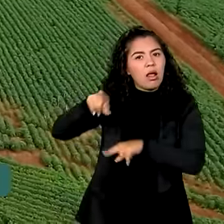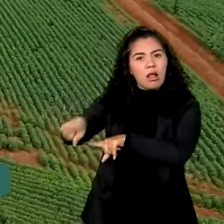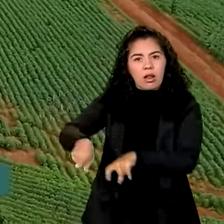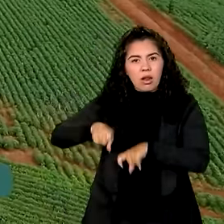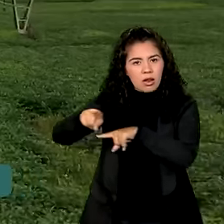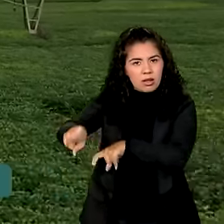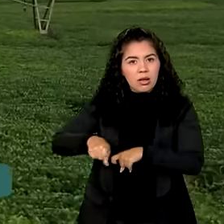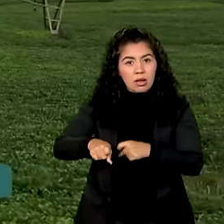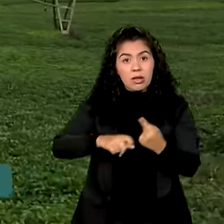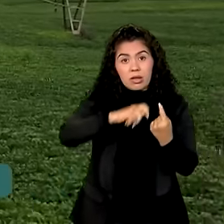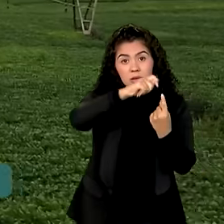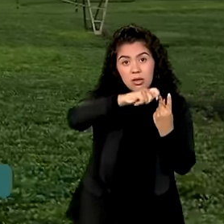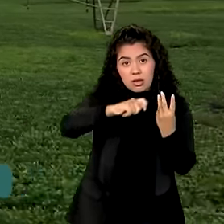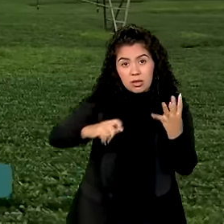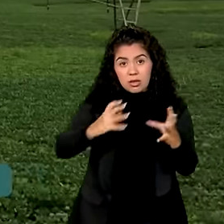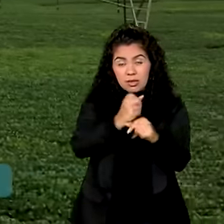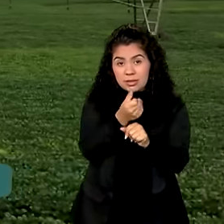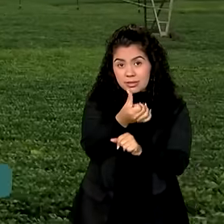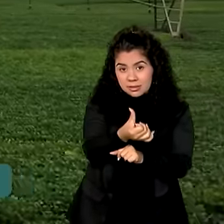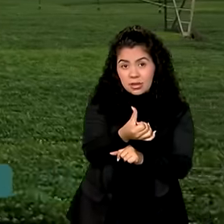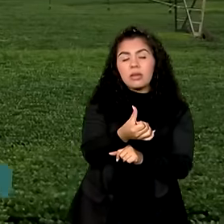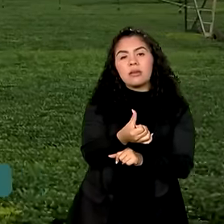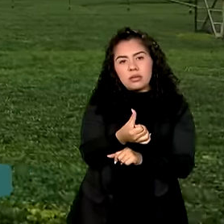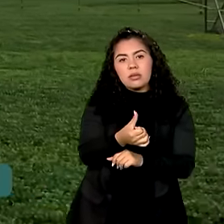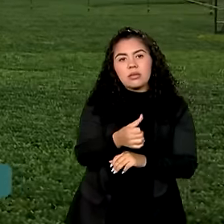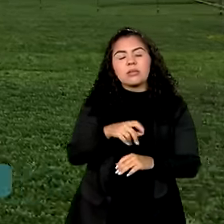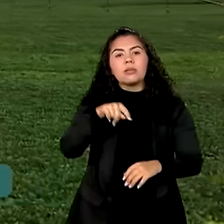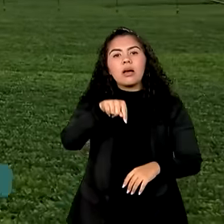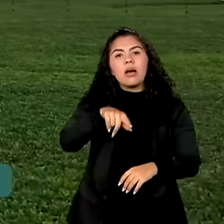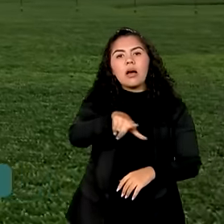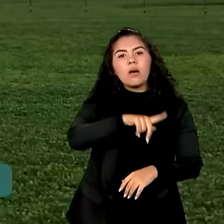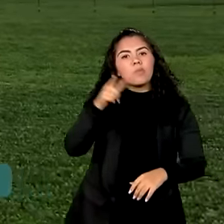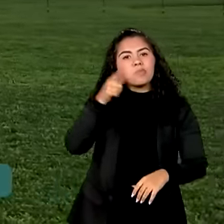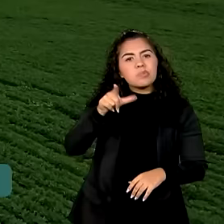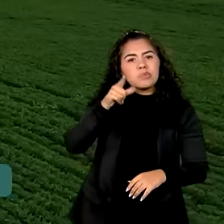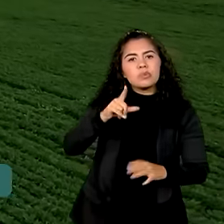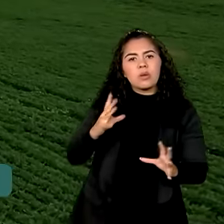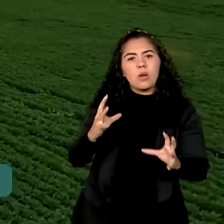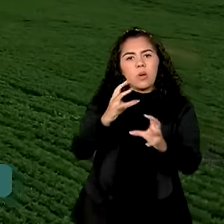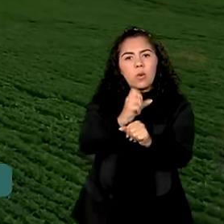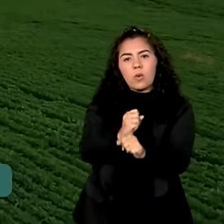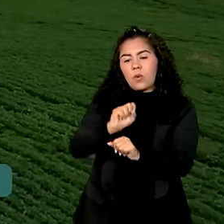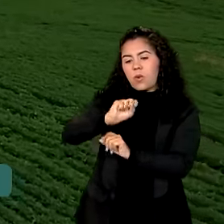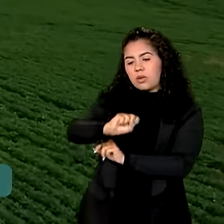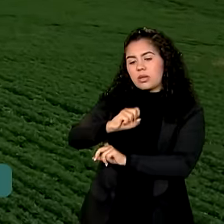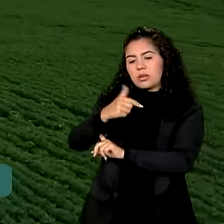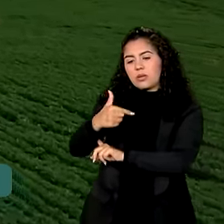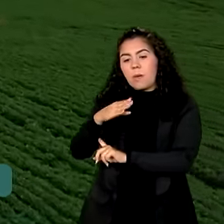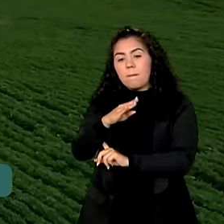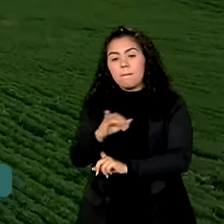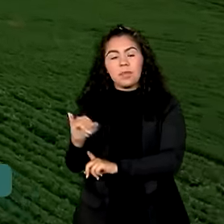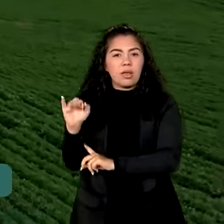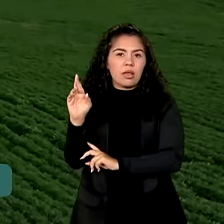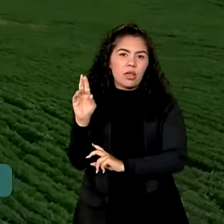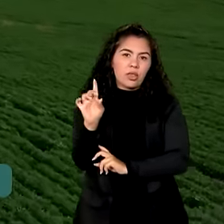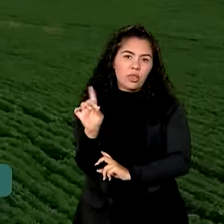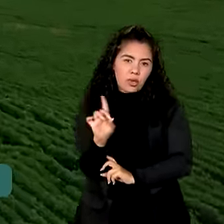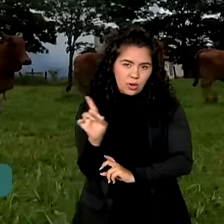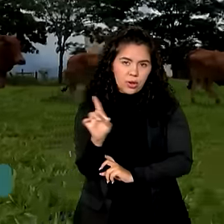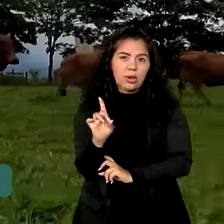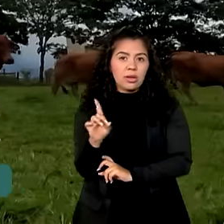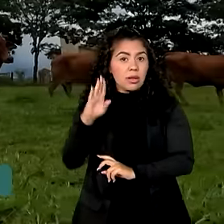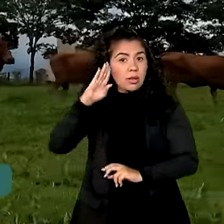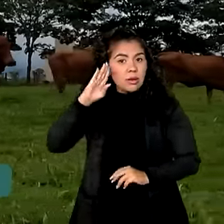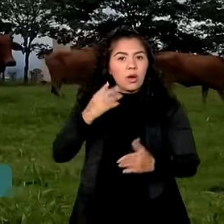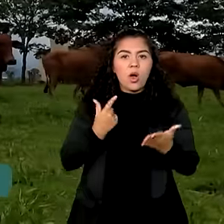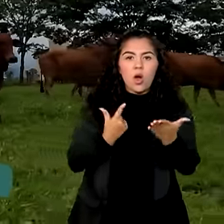Nos seis primeiros meses deste ano, os embarques do setor superaram 82 bilhões de dólares, com destaque para